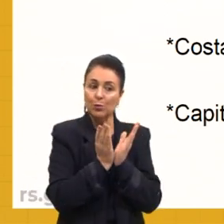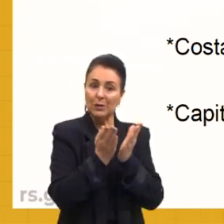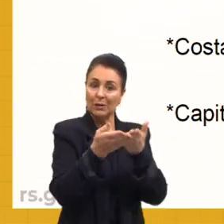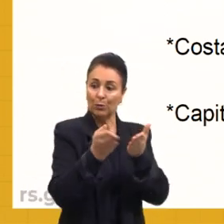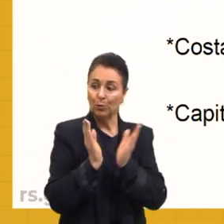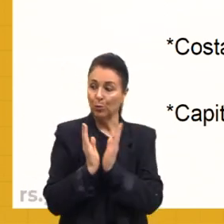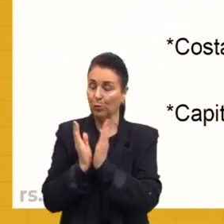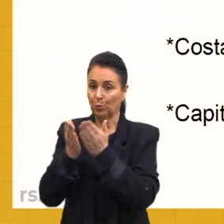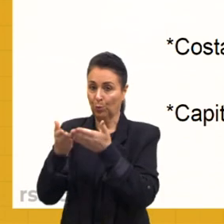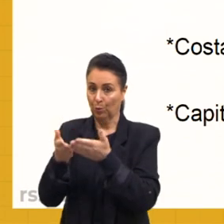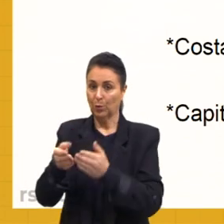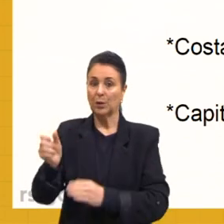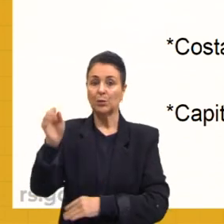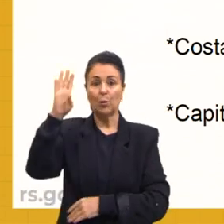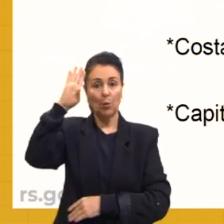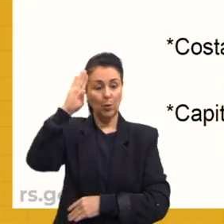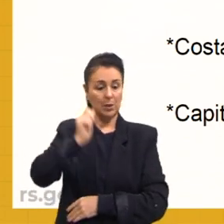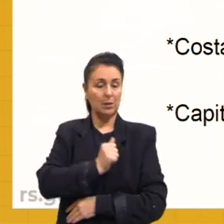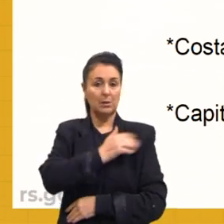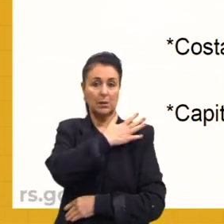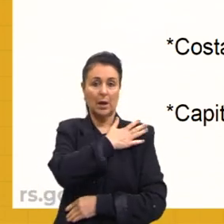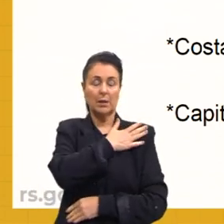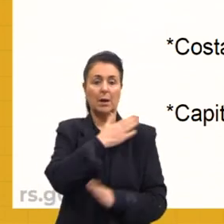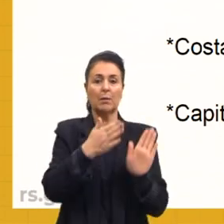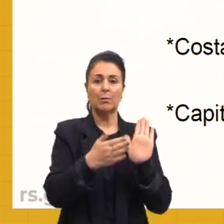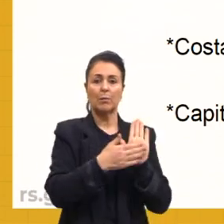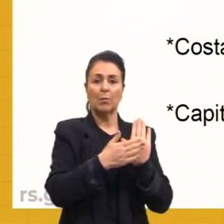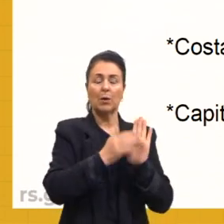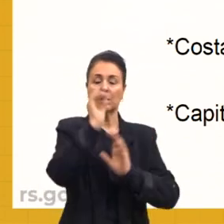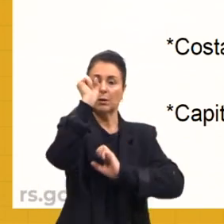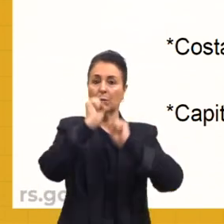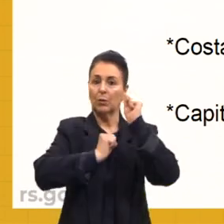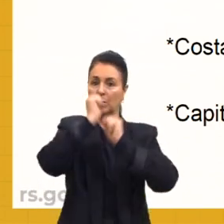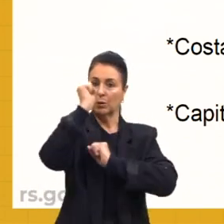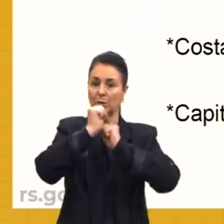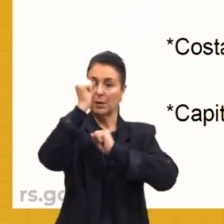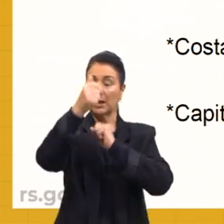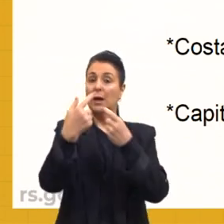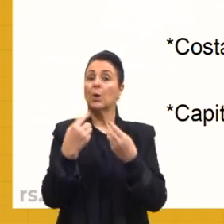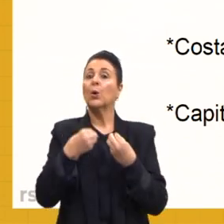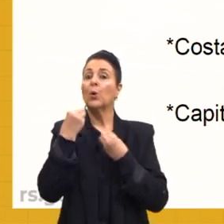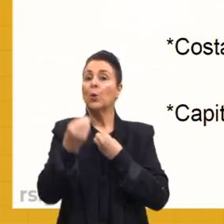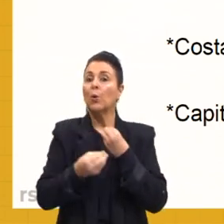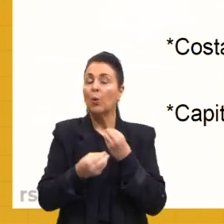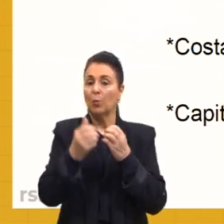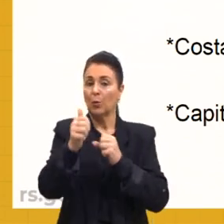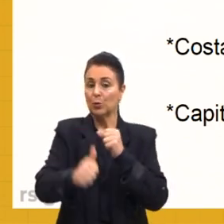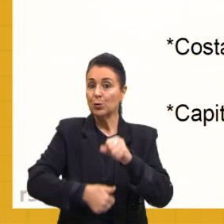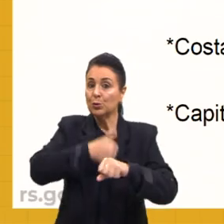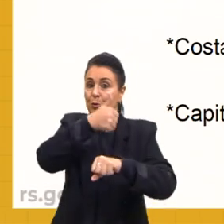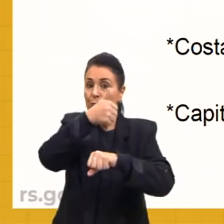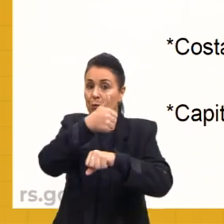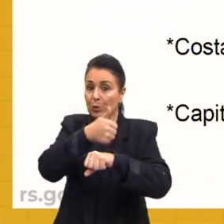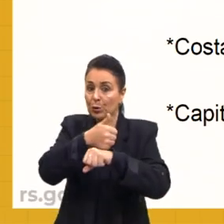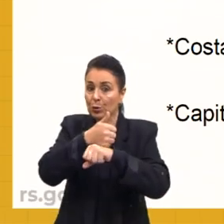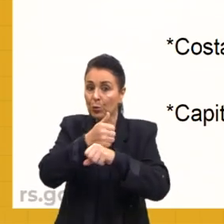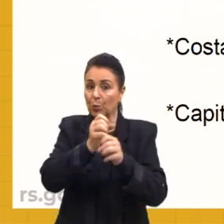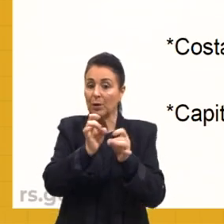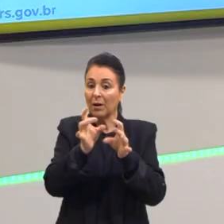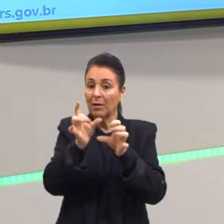Os militares propõem uma indústria baseada na substituição das exportações.